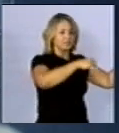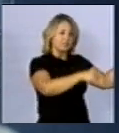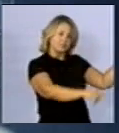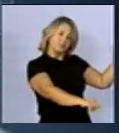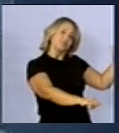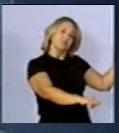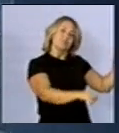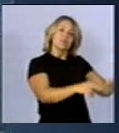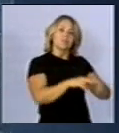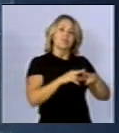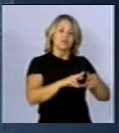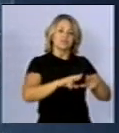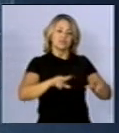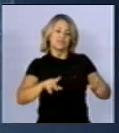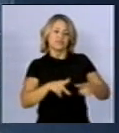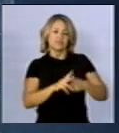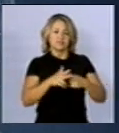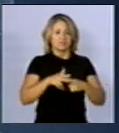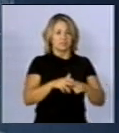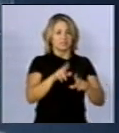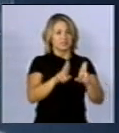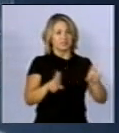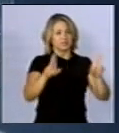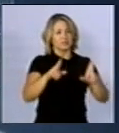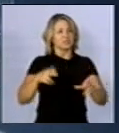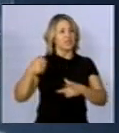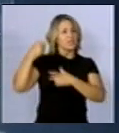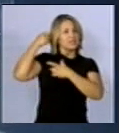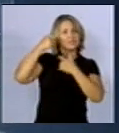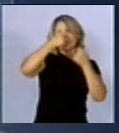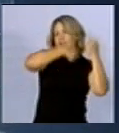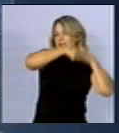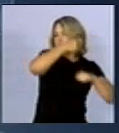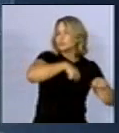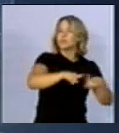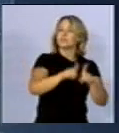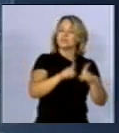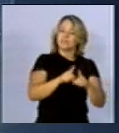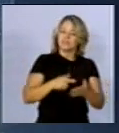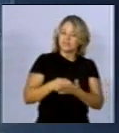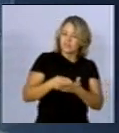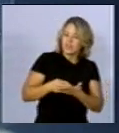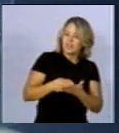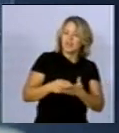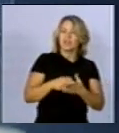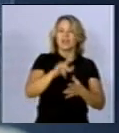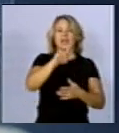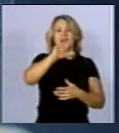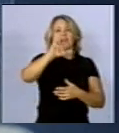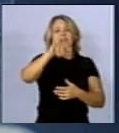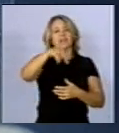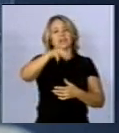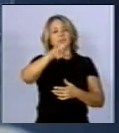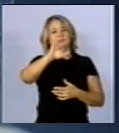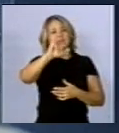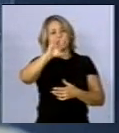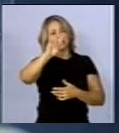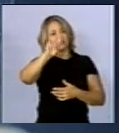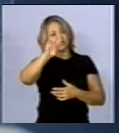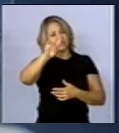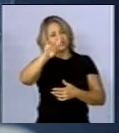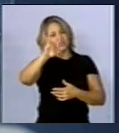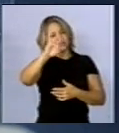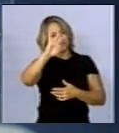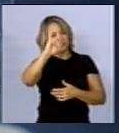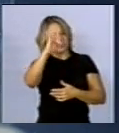porque, em função dos vários equipamentos que são utilizados, quer dizer, secador, barbeador, faca elétrica, liquidificador. Isso aí, quer dizer, essa